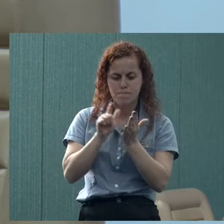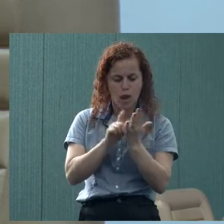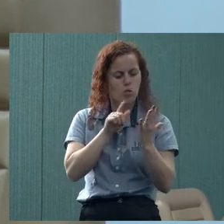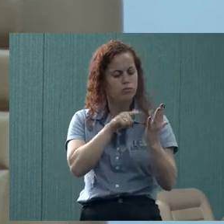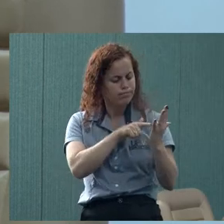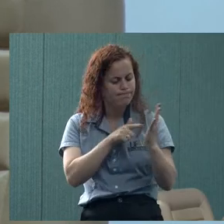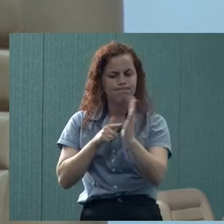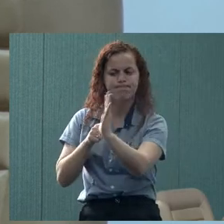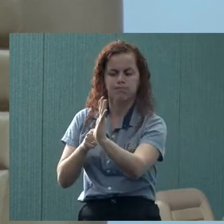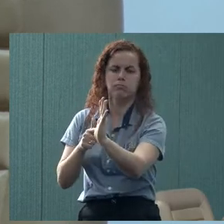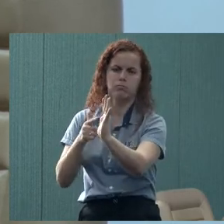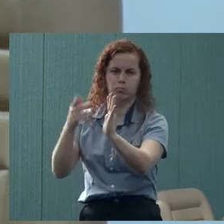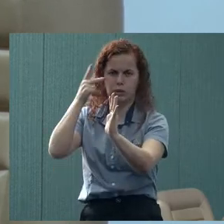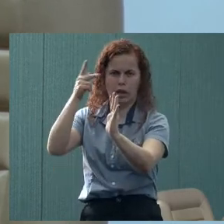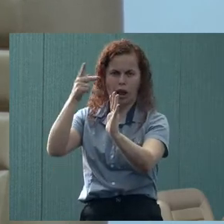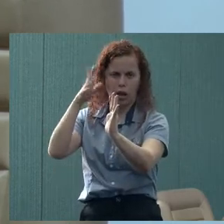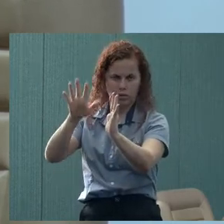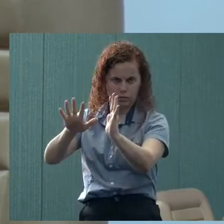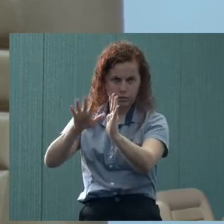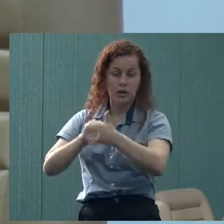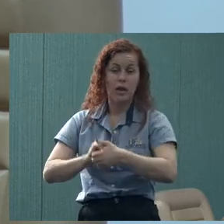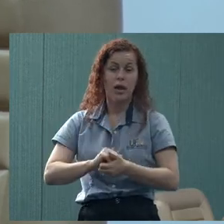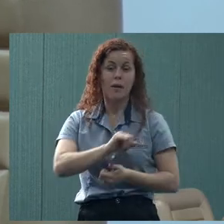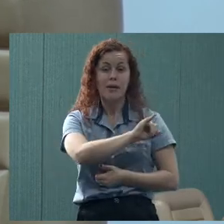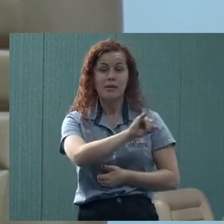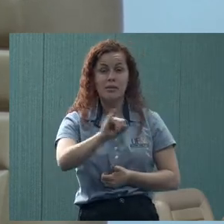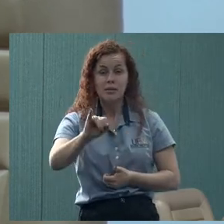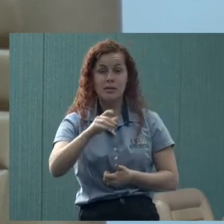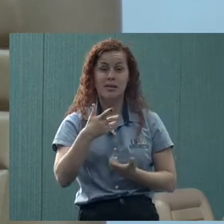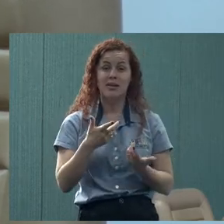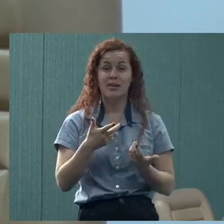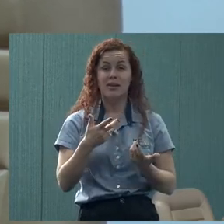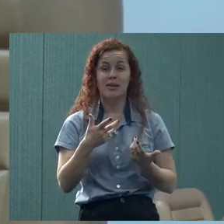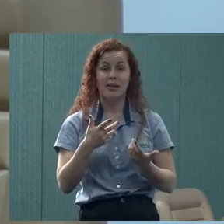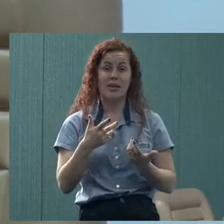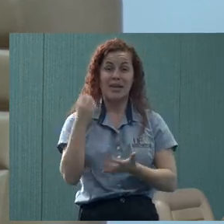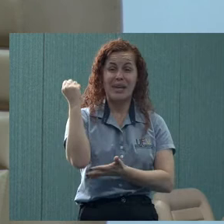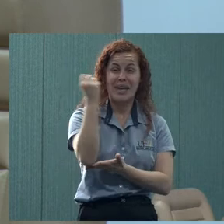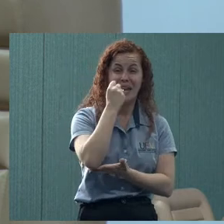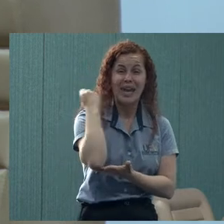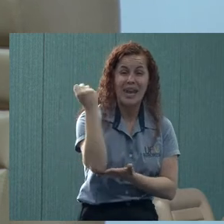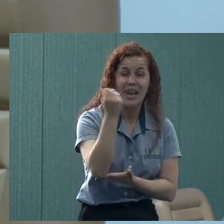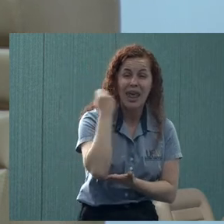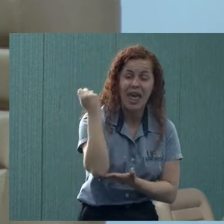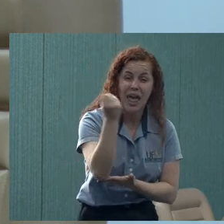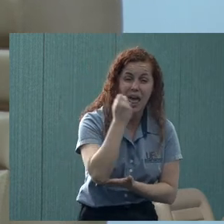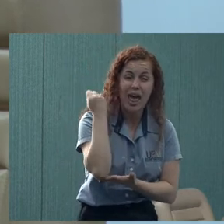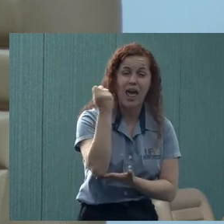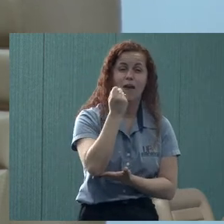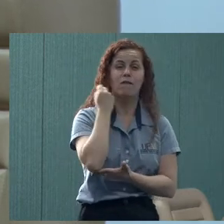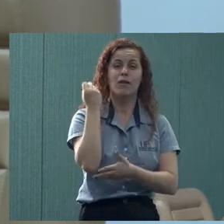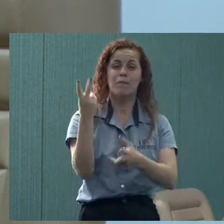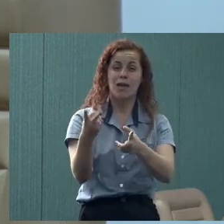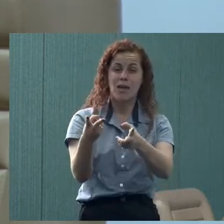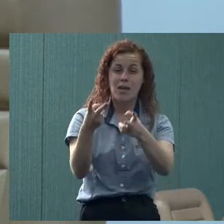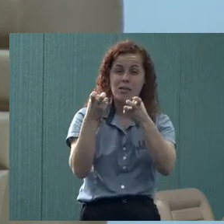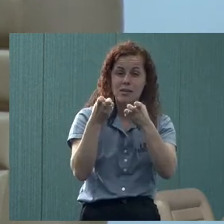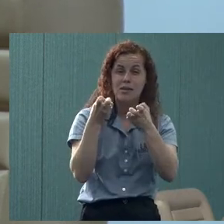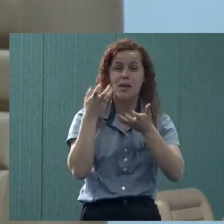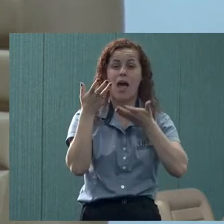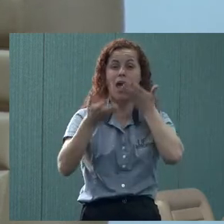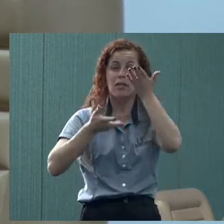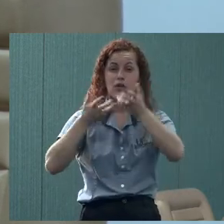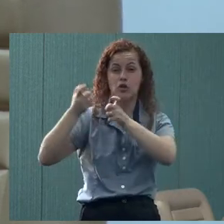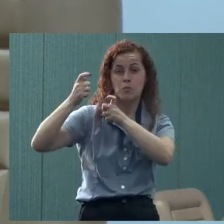encaminhamento. Ou, no caso de uma situação um pouco mais séria, que se identifique isso, ele pode buscar o atendimento